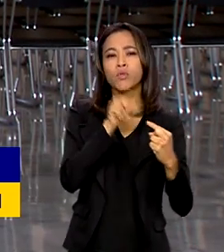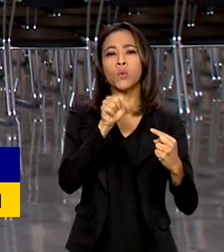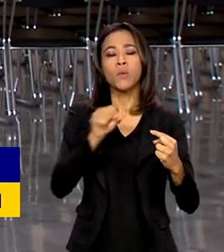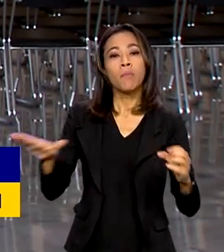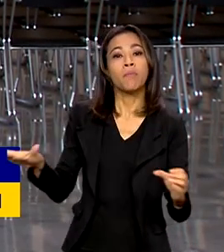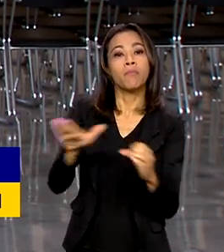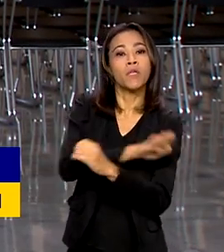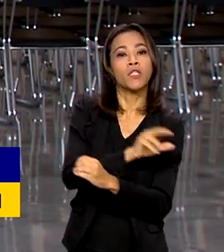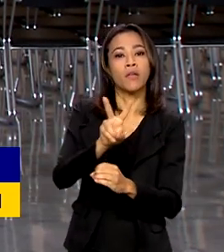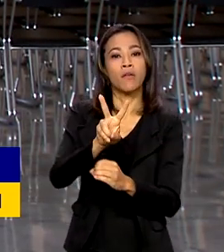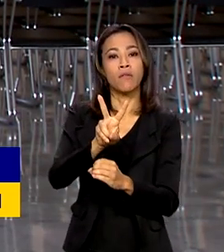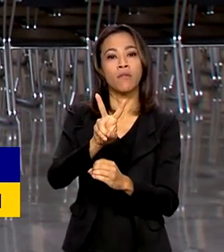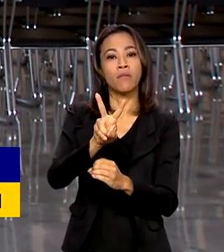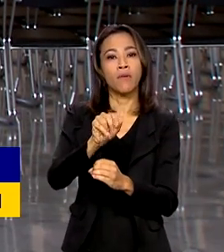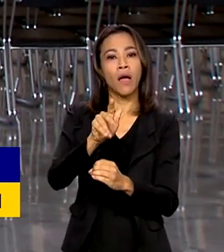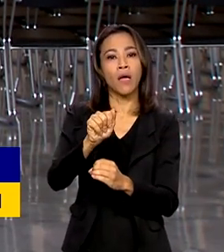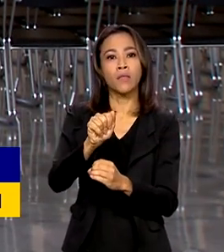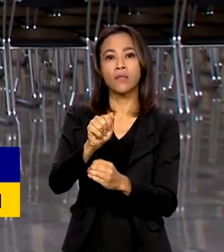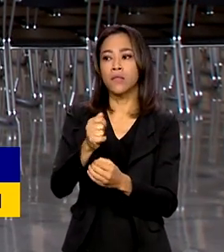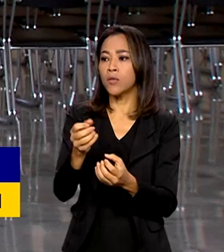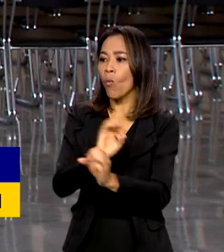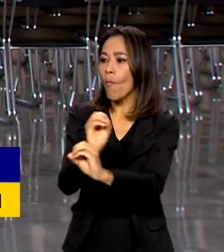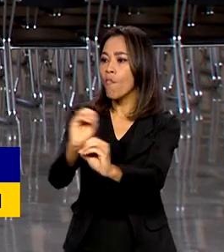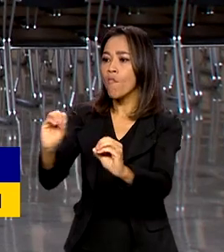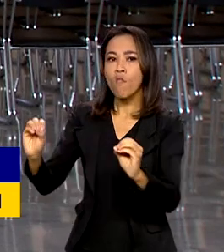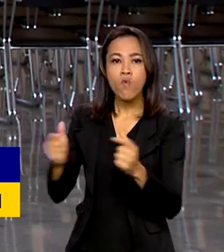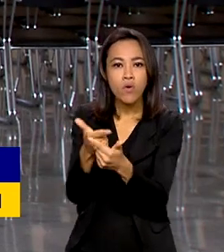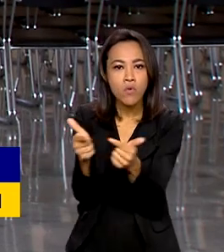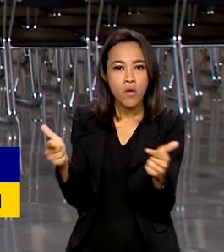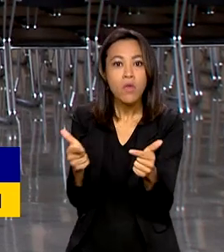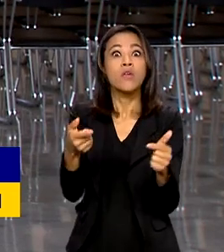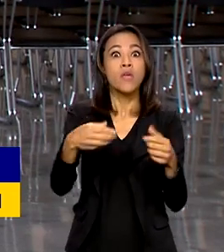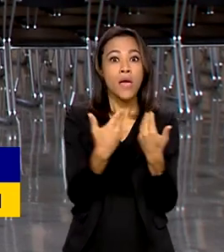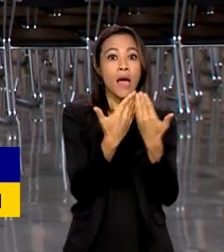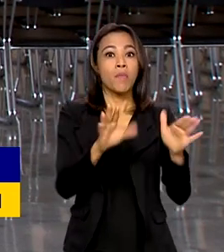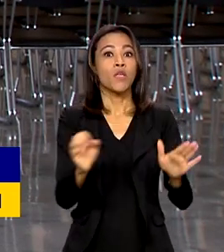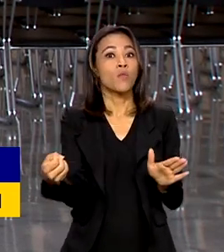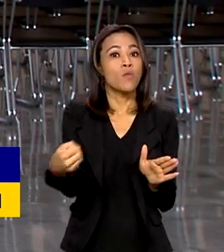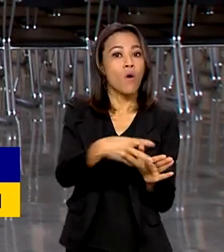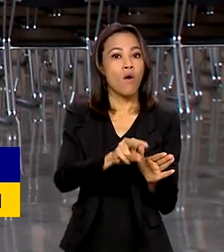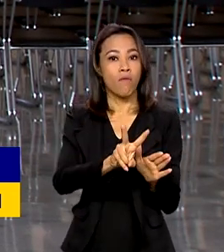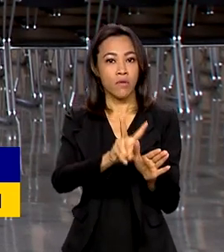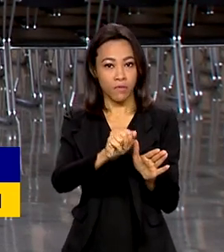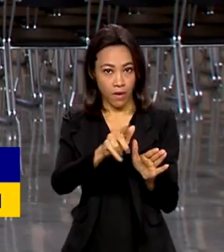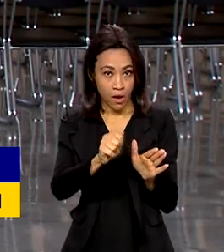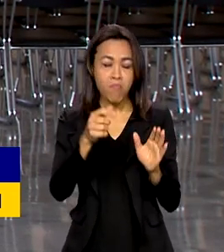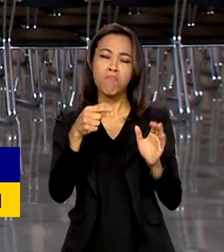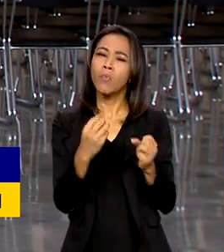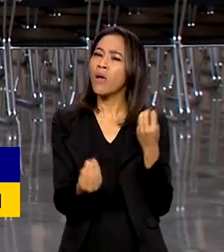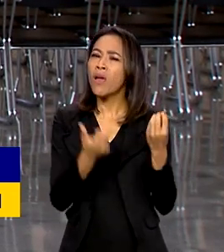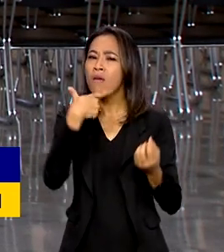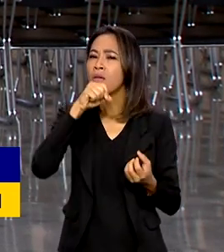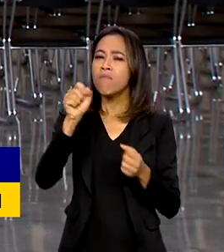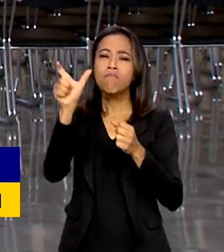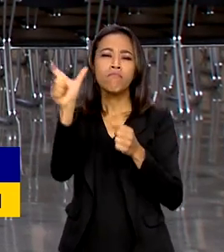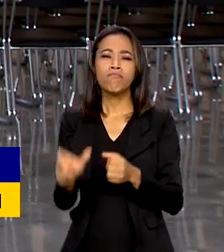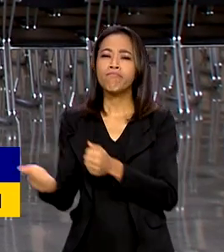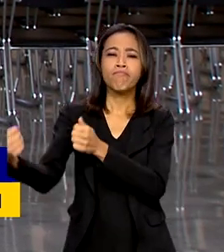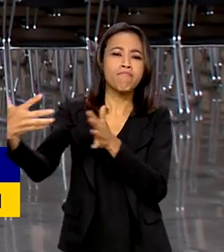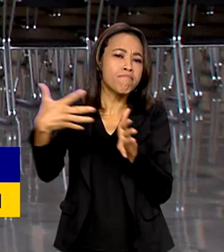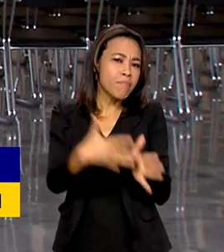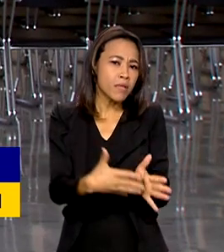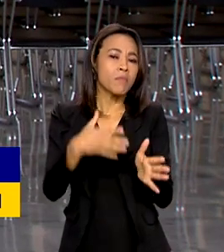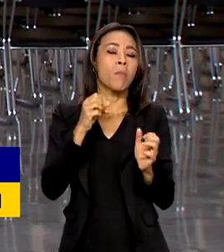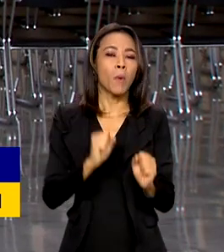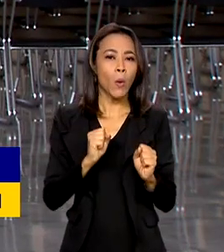vagas desocupadas e também novas vagas já autorizadas. Podem participar em ordem de prioridade